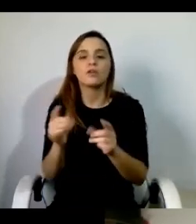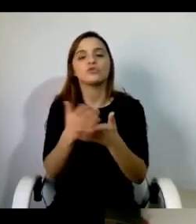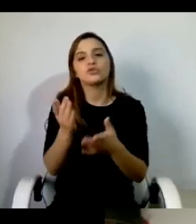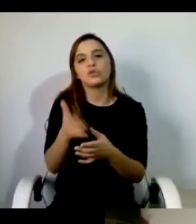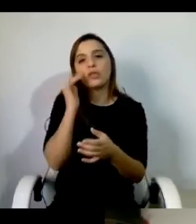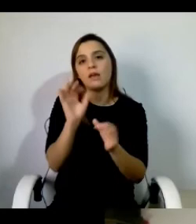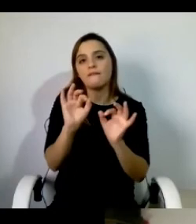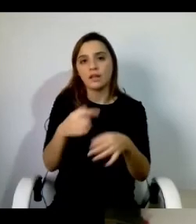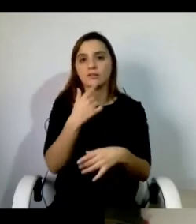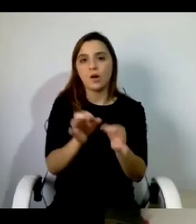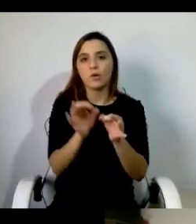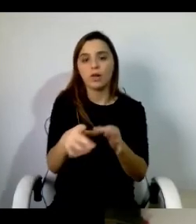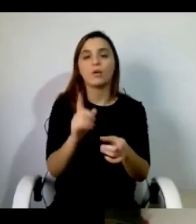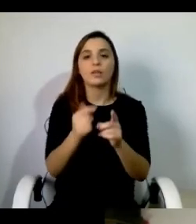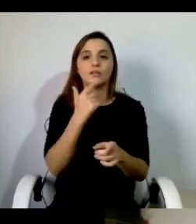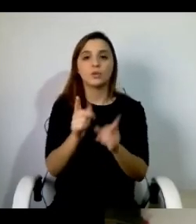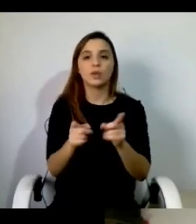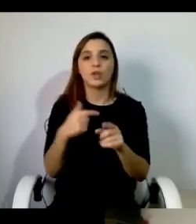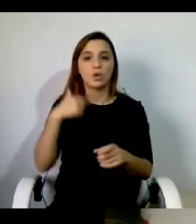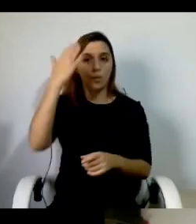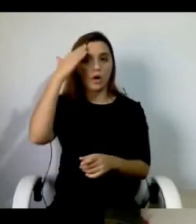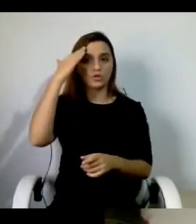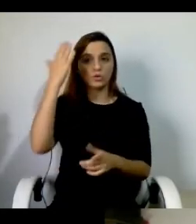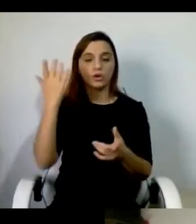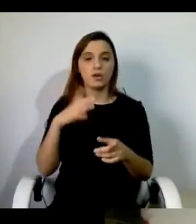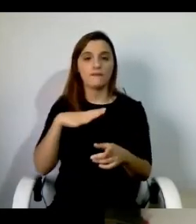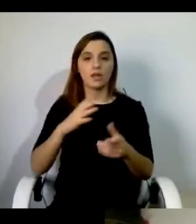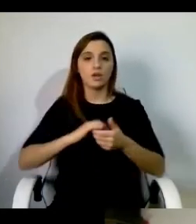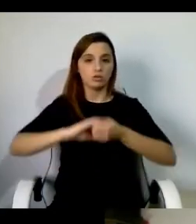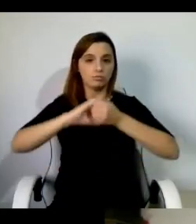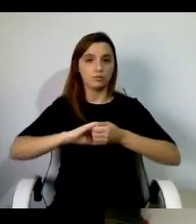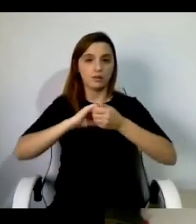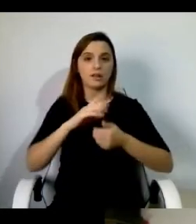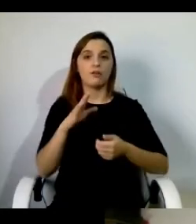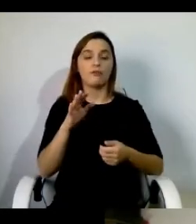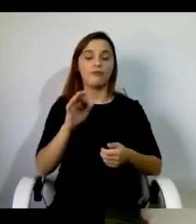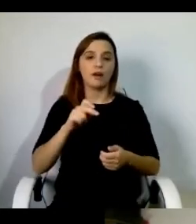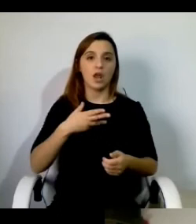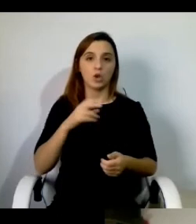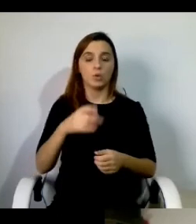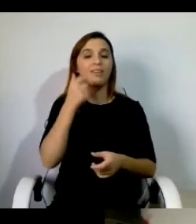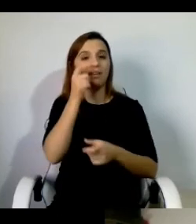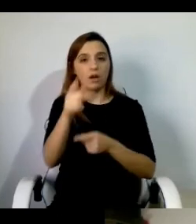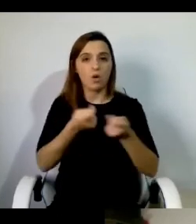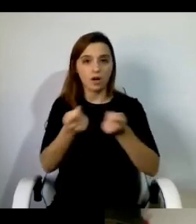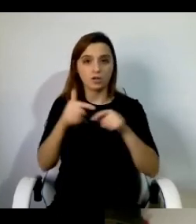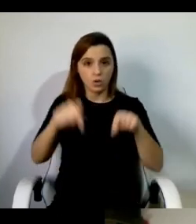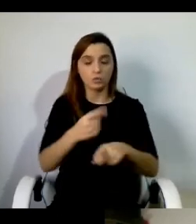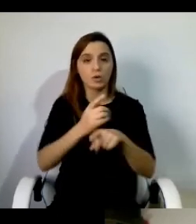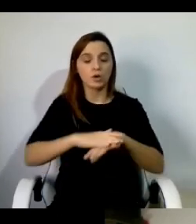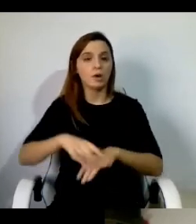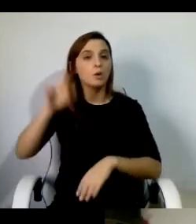dizer o seguinte eu acho que esta discussão quero cumprimentar o Fernando Fontes também por isso e que já organizou este evento é extremamente importante